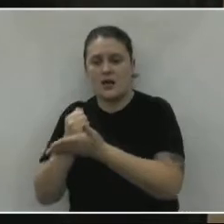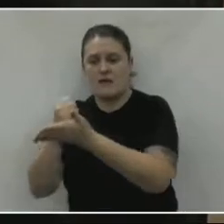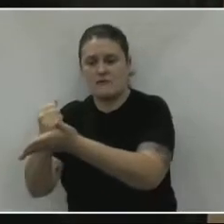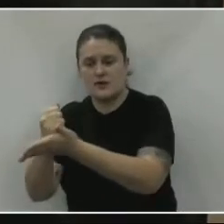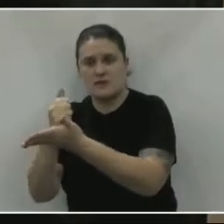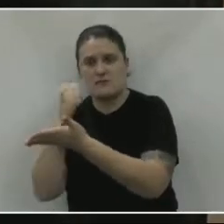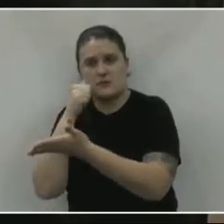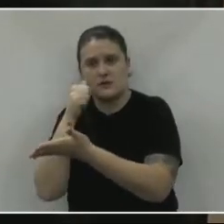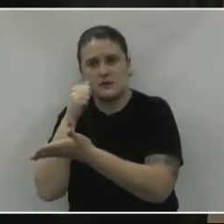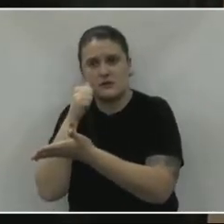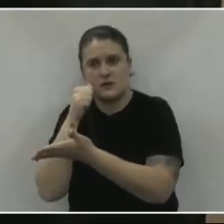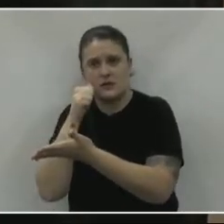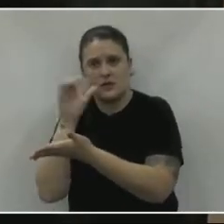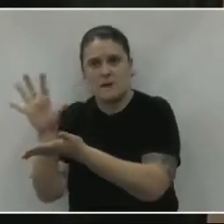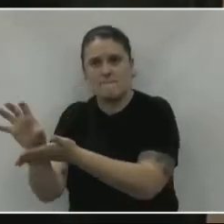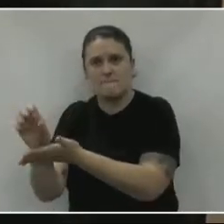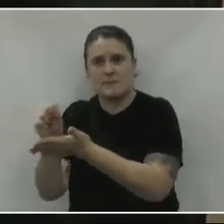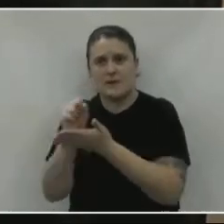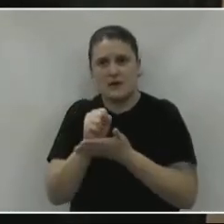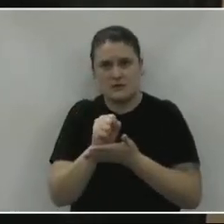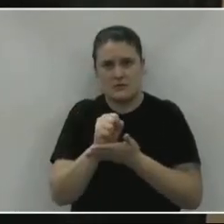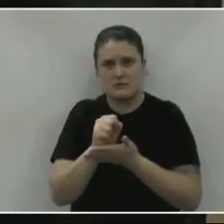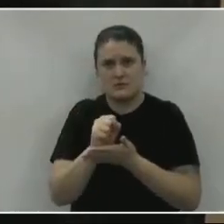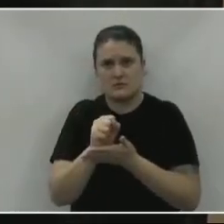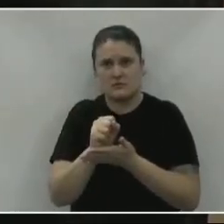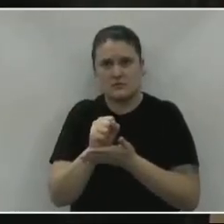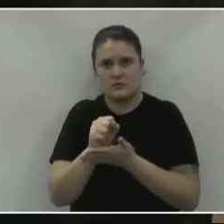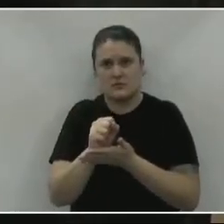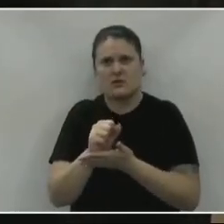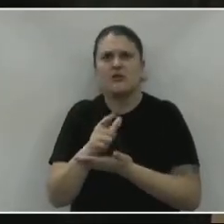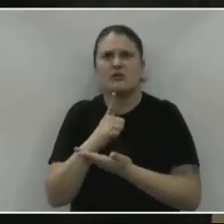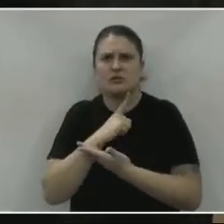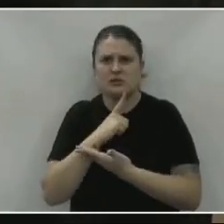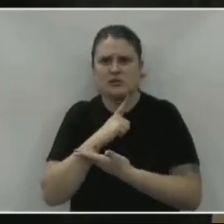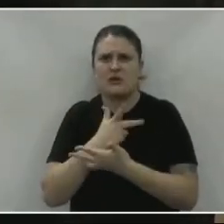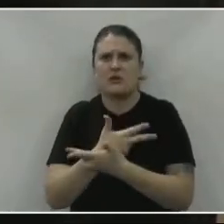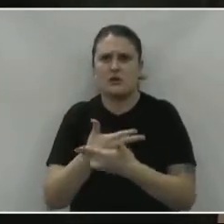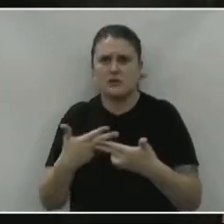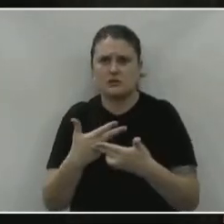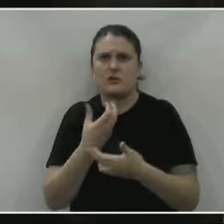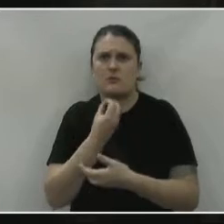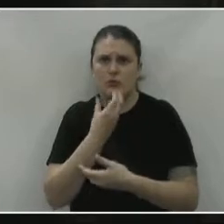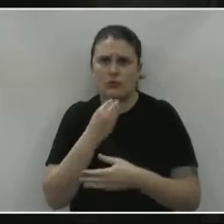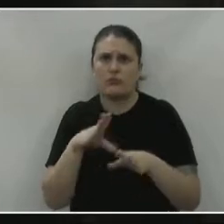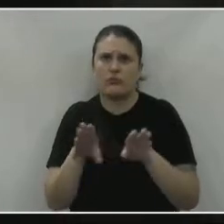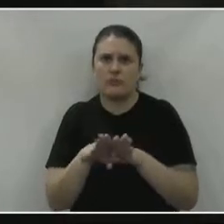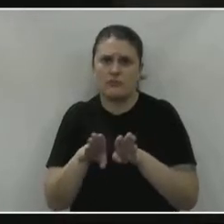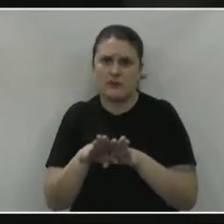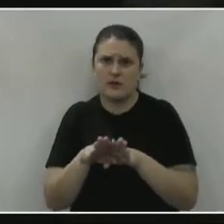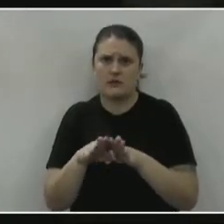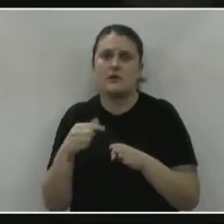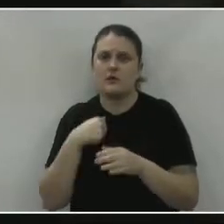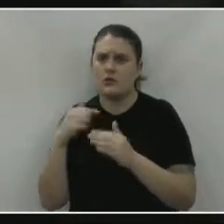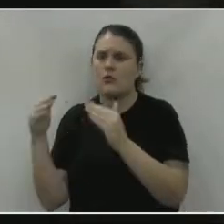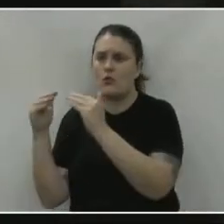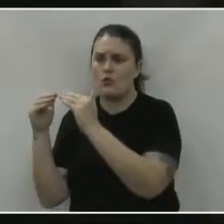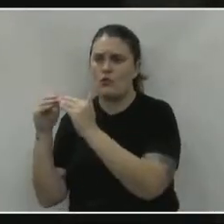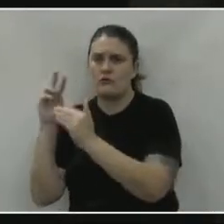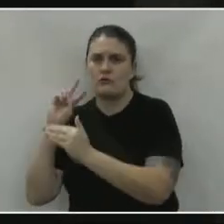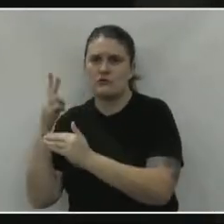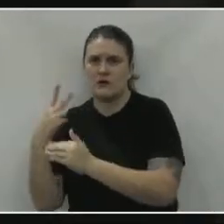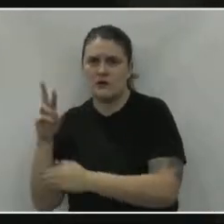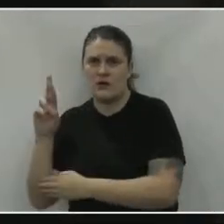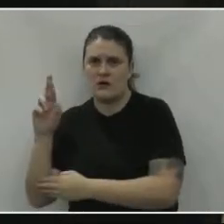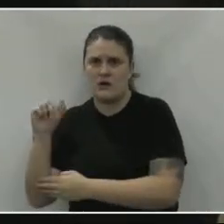levasse, eles iriam buscar e levariam de volta. Então, existem coisas boas também para se falar. Eu concordo com o vereador Rádico.